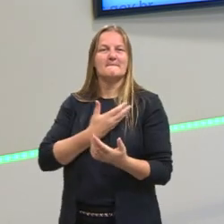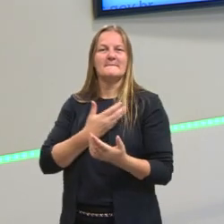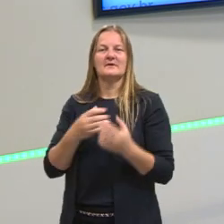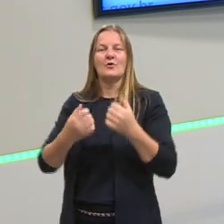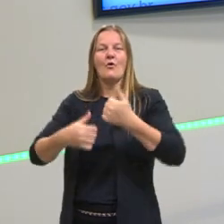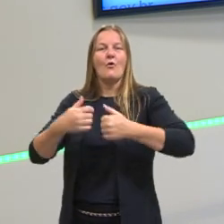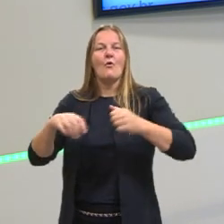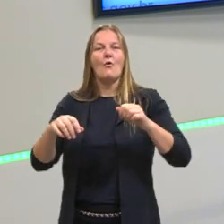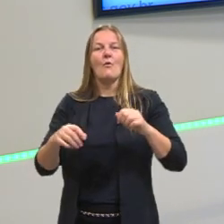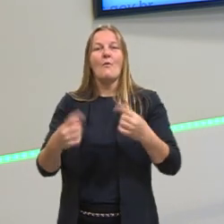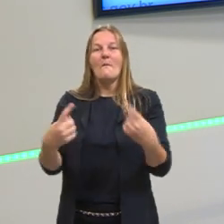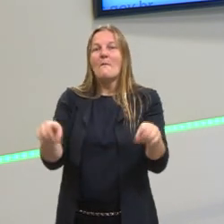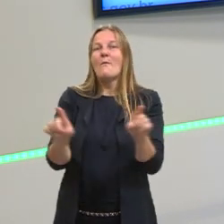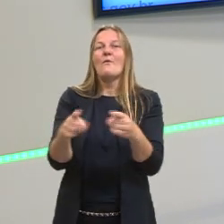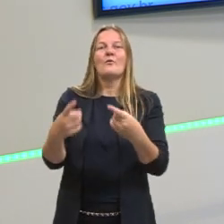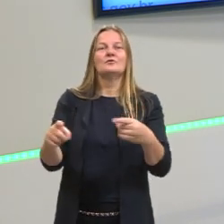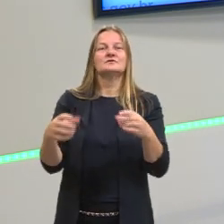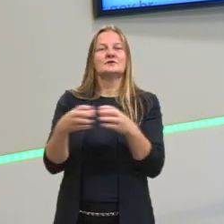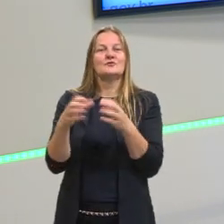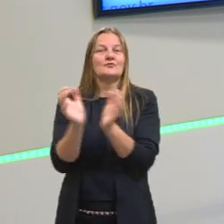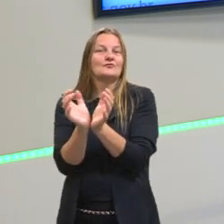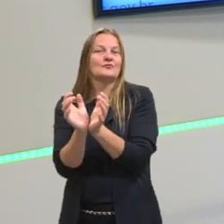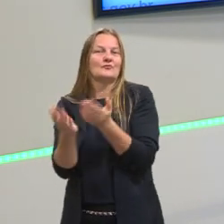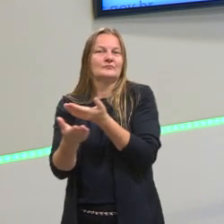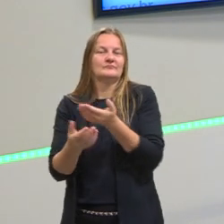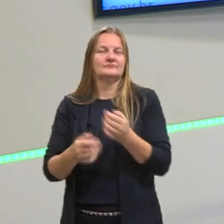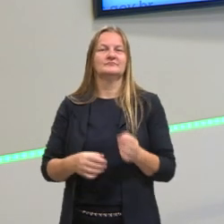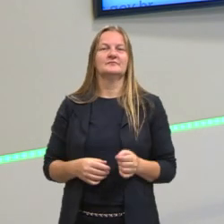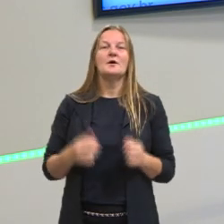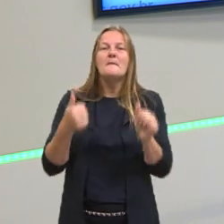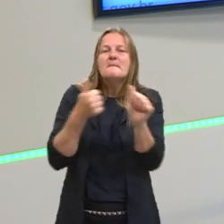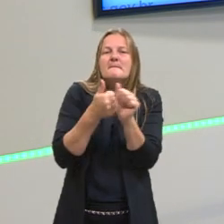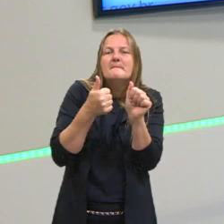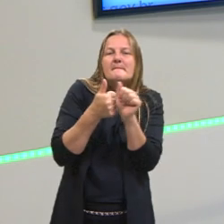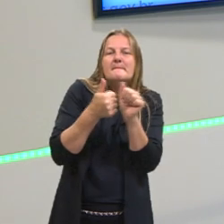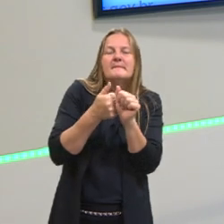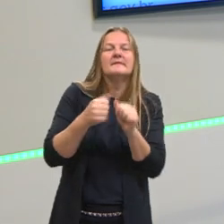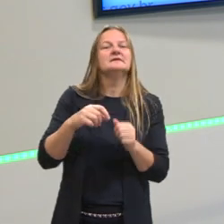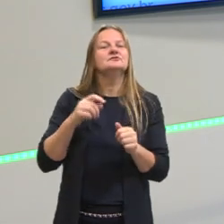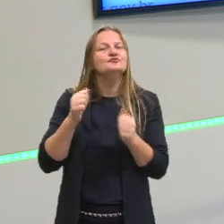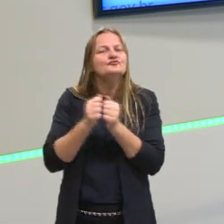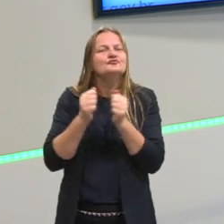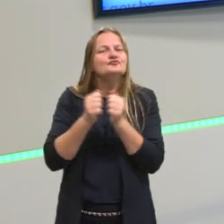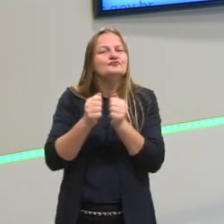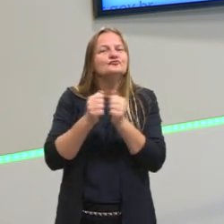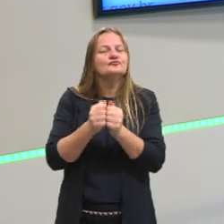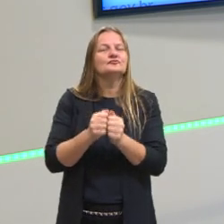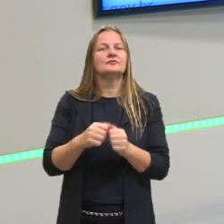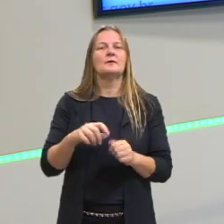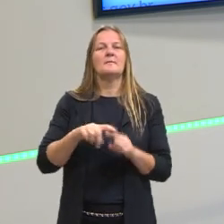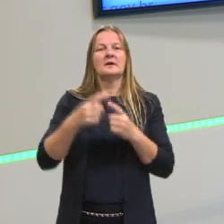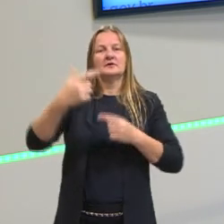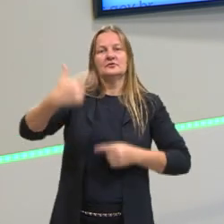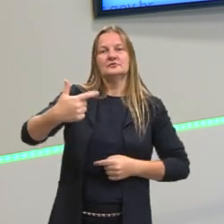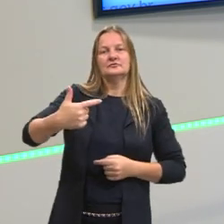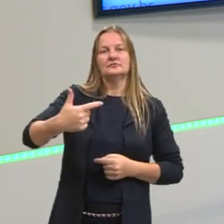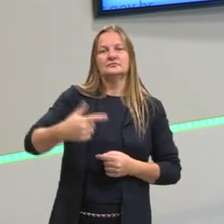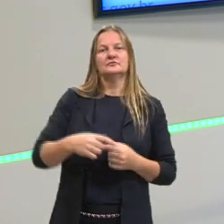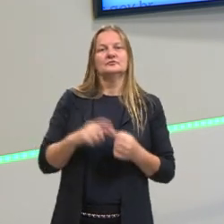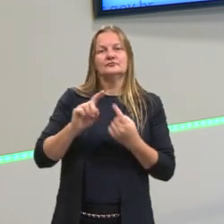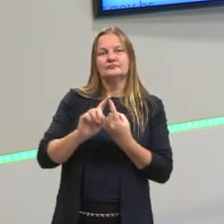música, o contato com os parceiros é muito próximo, é muito seguido. Já o contato secundário,